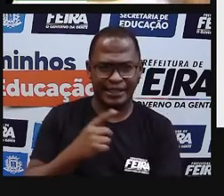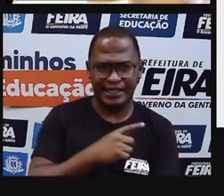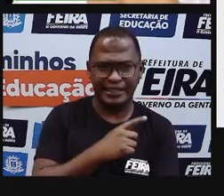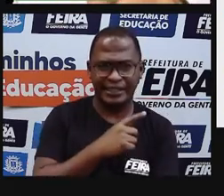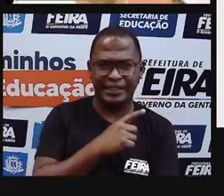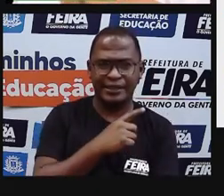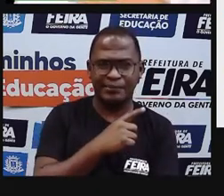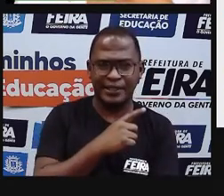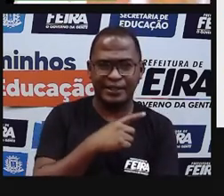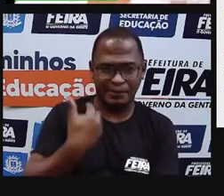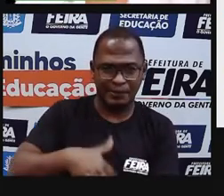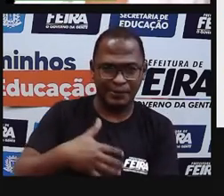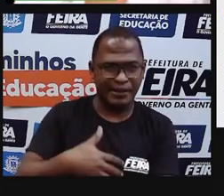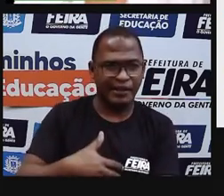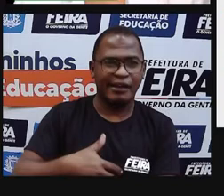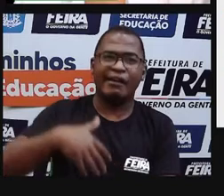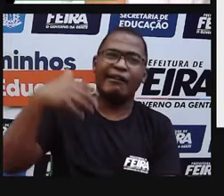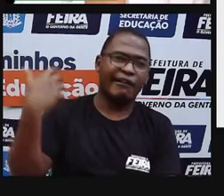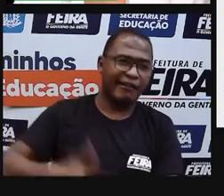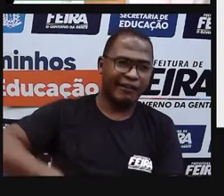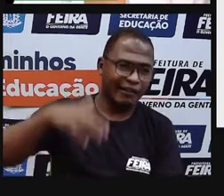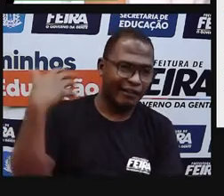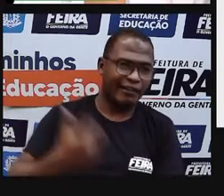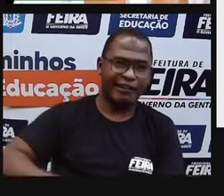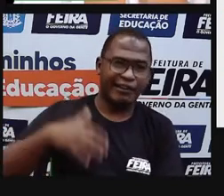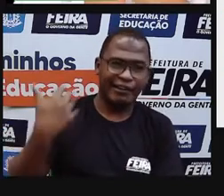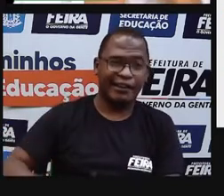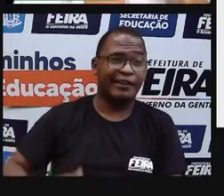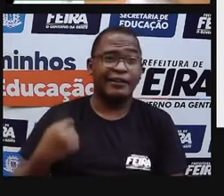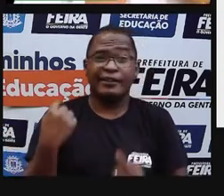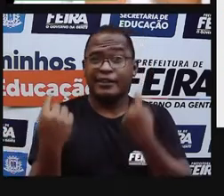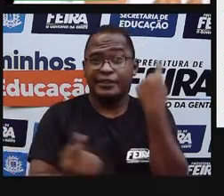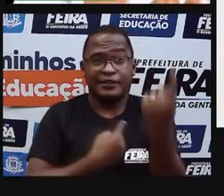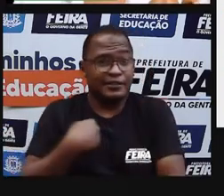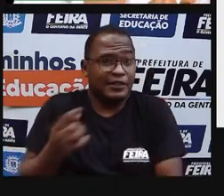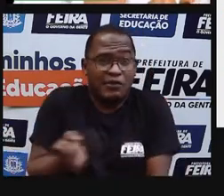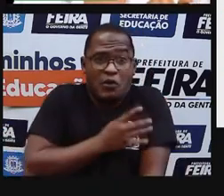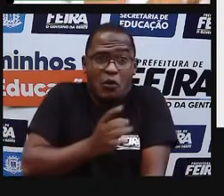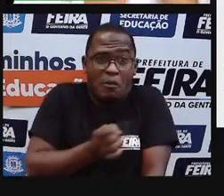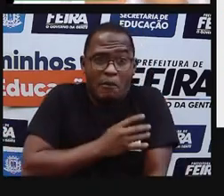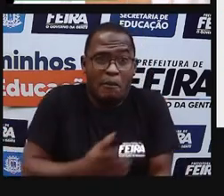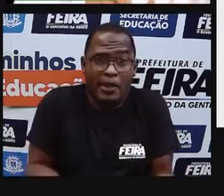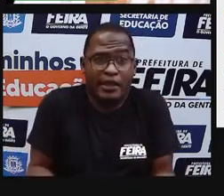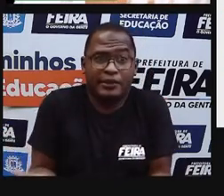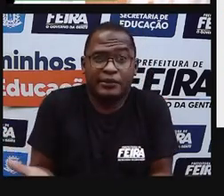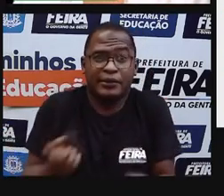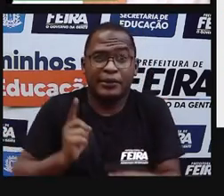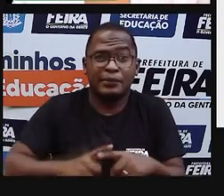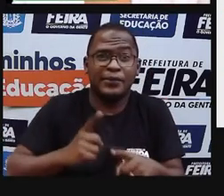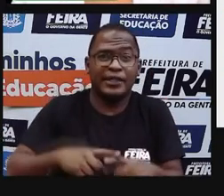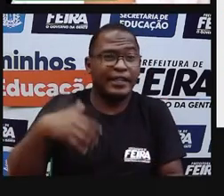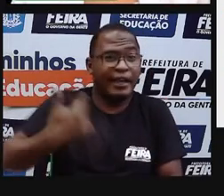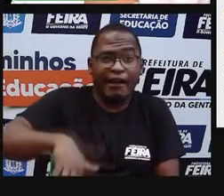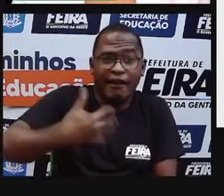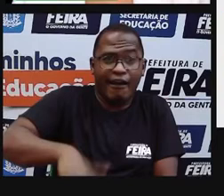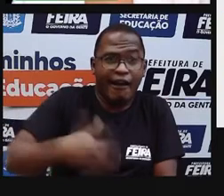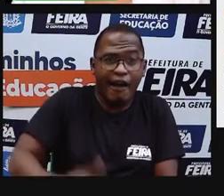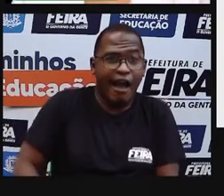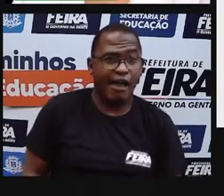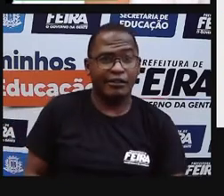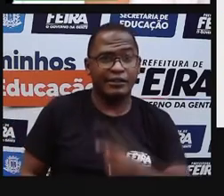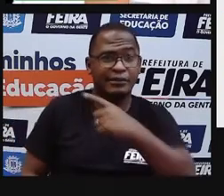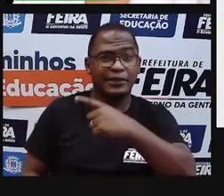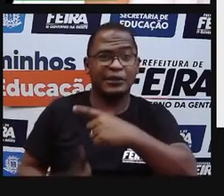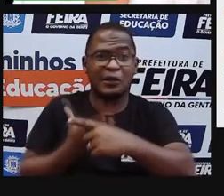vai nos afastar de determinados alimentos. Né? Não deveria ser por conta do valor. Mas deveria ser por conta da nossa alimentação.